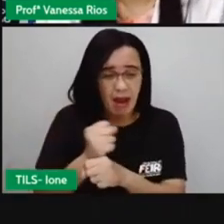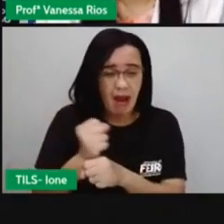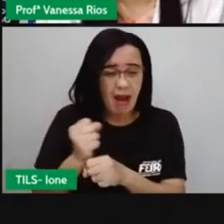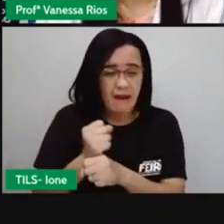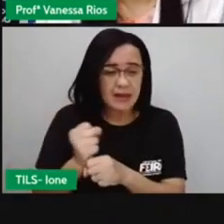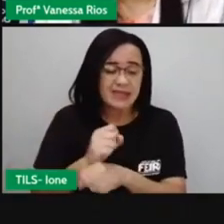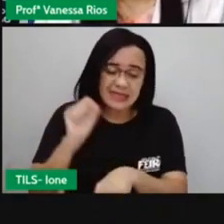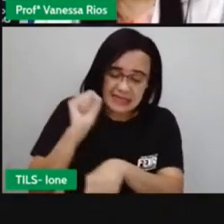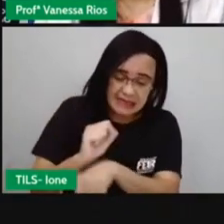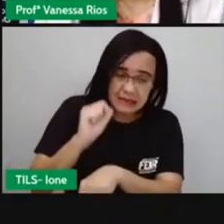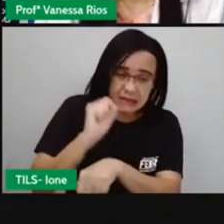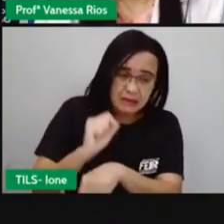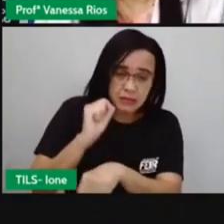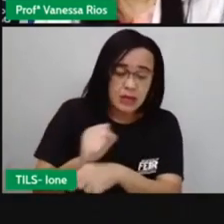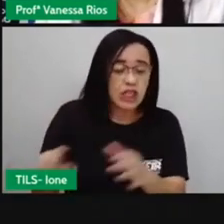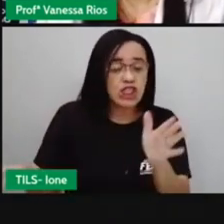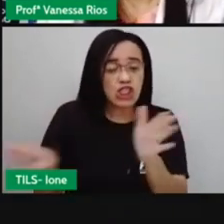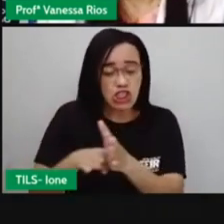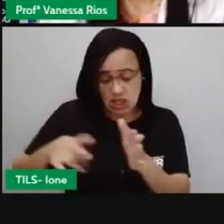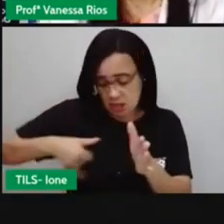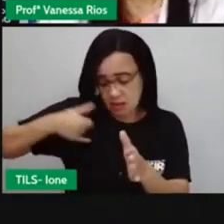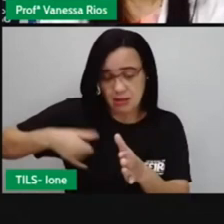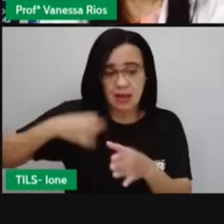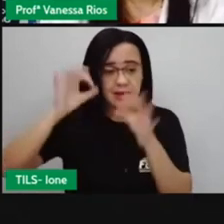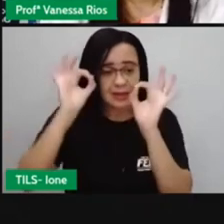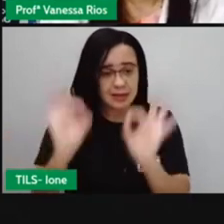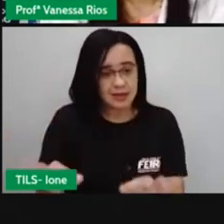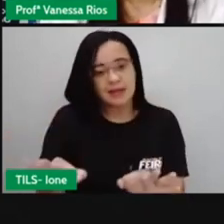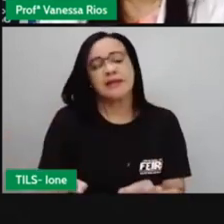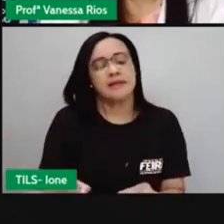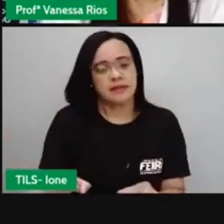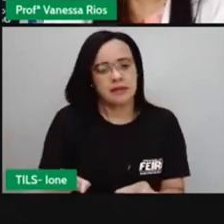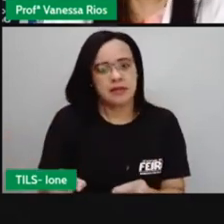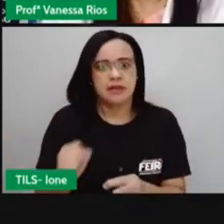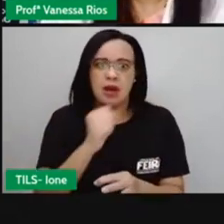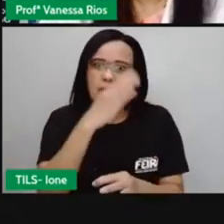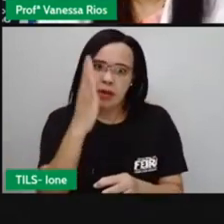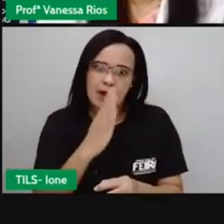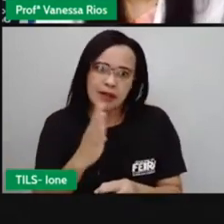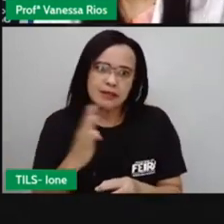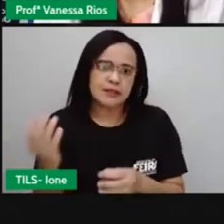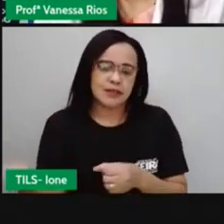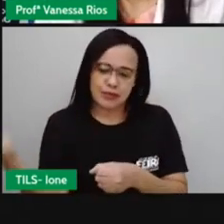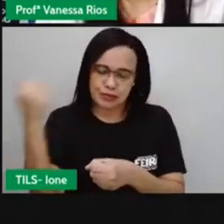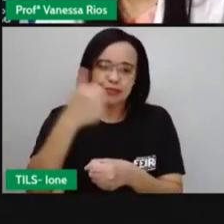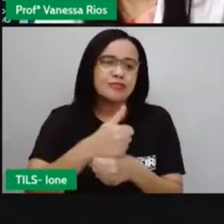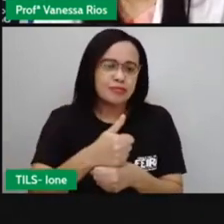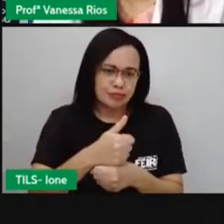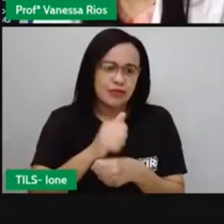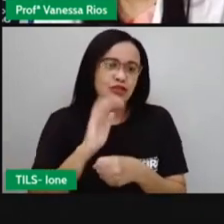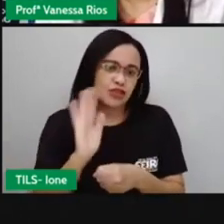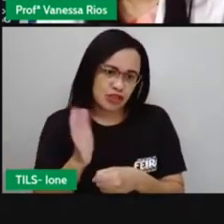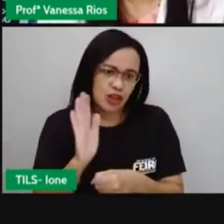maioridade, e o Brasil aí como rei regente, né, um rei substituto, se pensou em antecipar essa